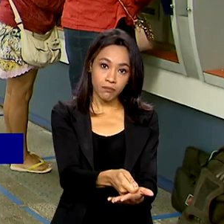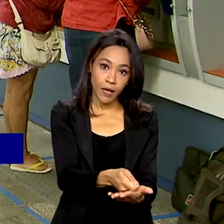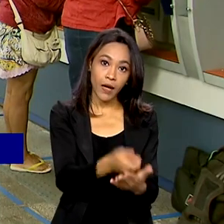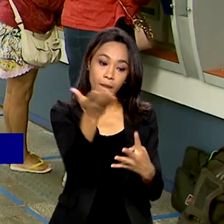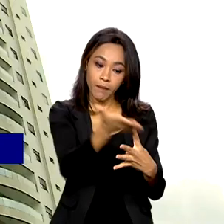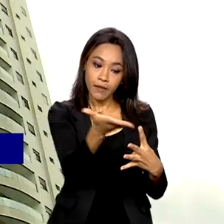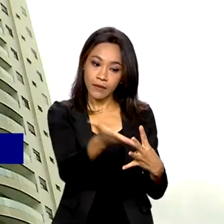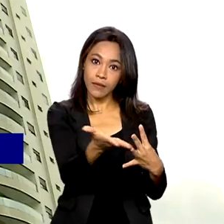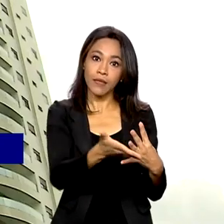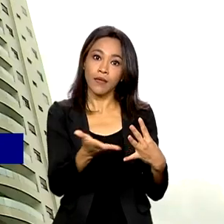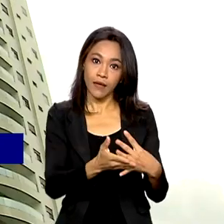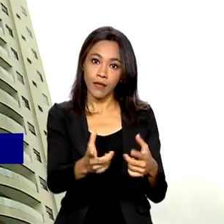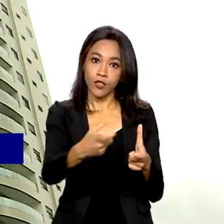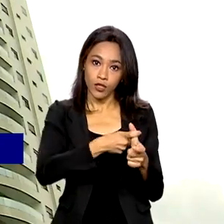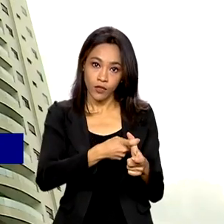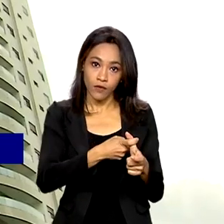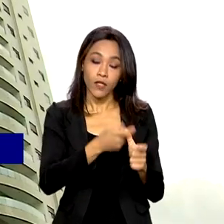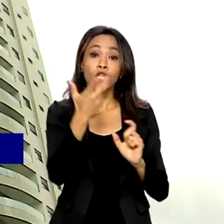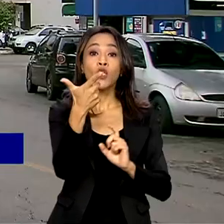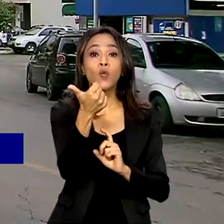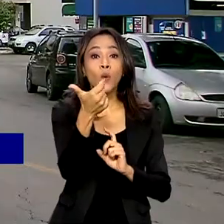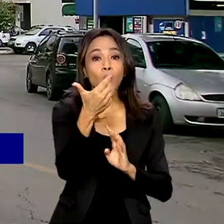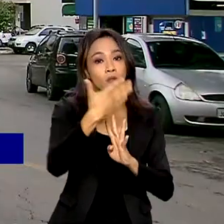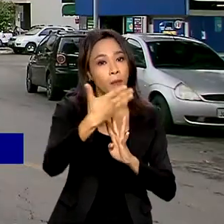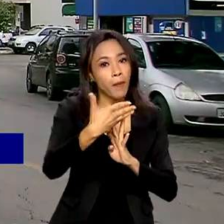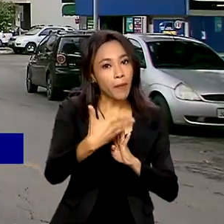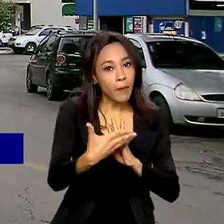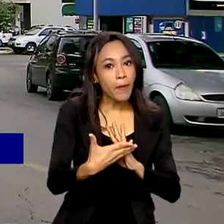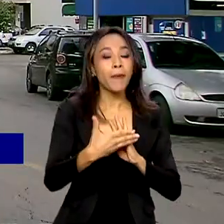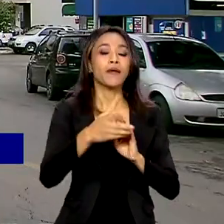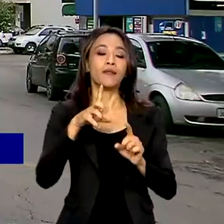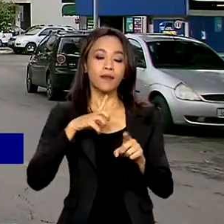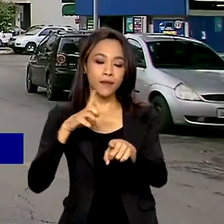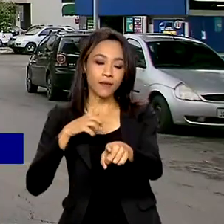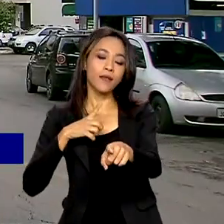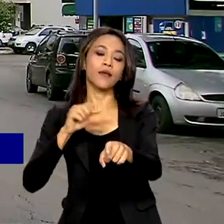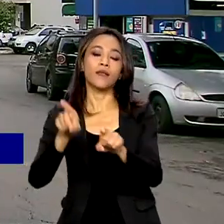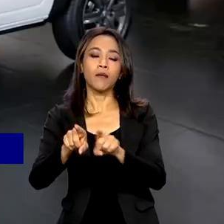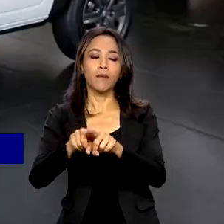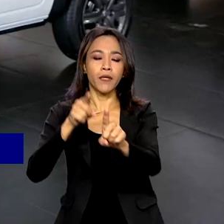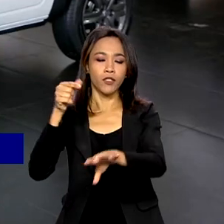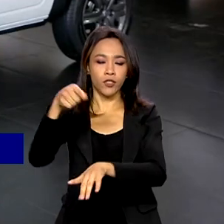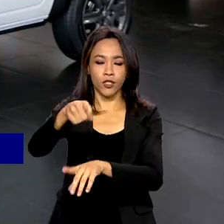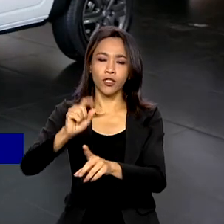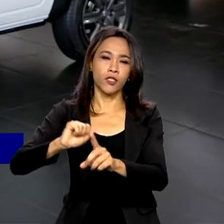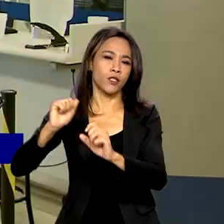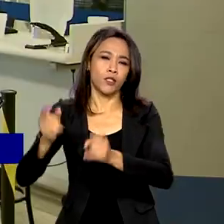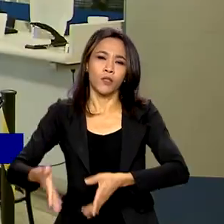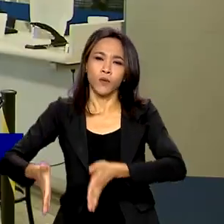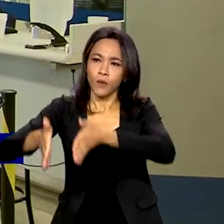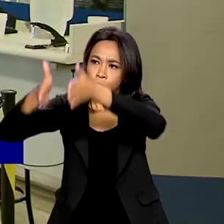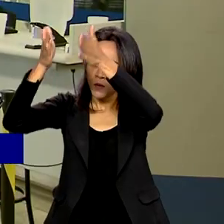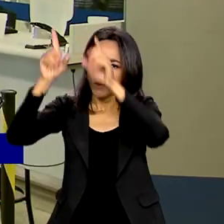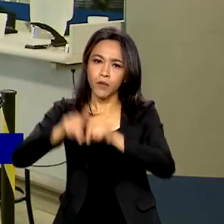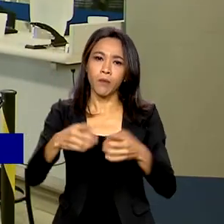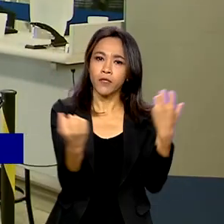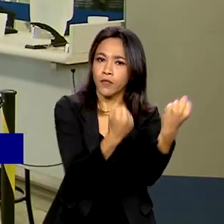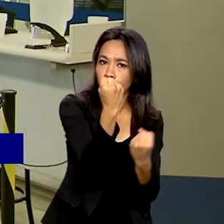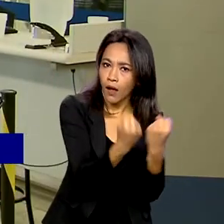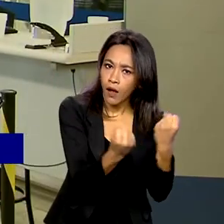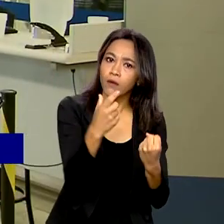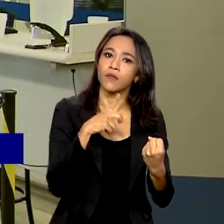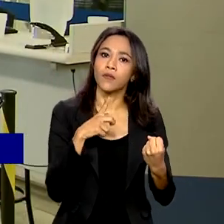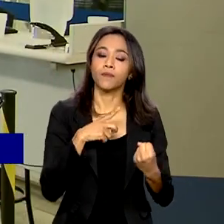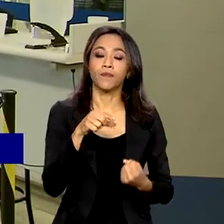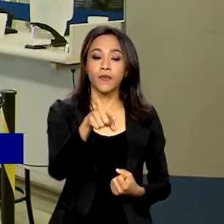parcelada, a partir de 12 prestações. Entram, por exemplo, débitos de imóveis e veículos. Com mutirões como esse,